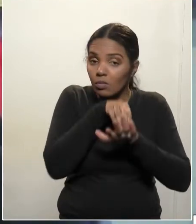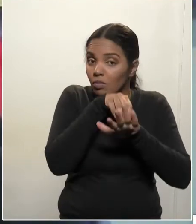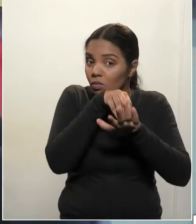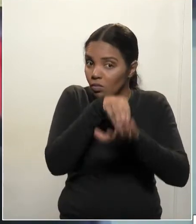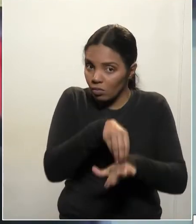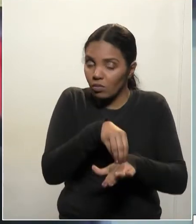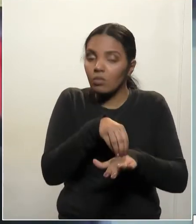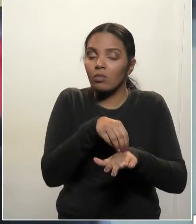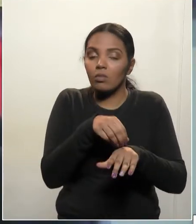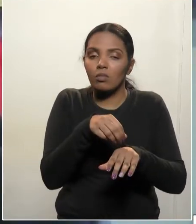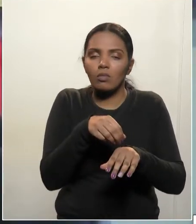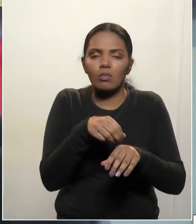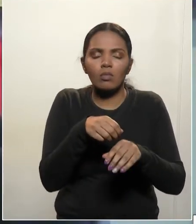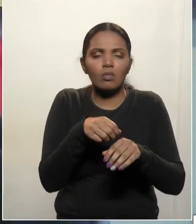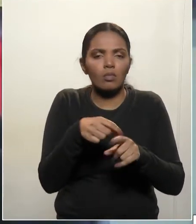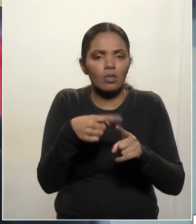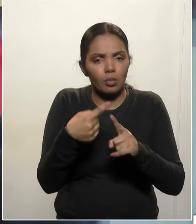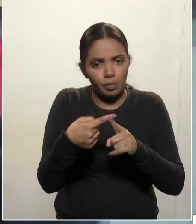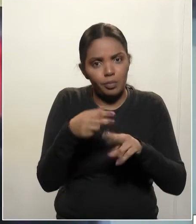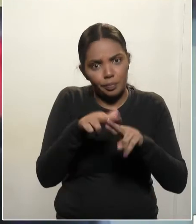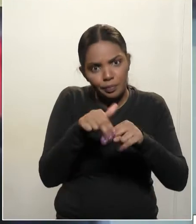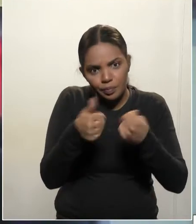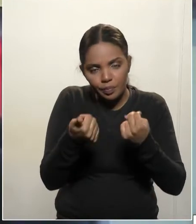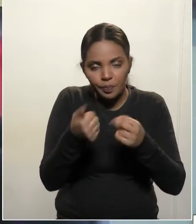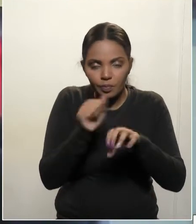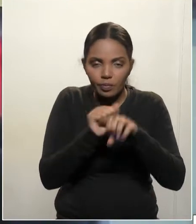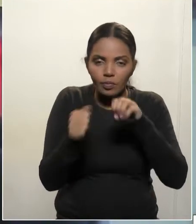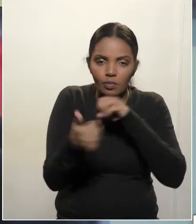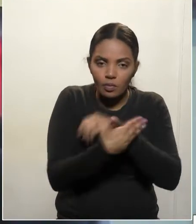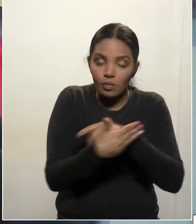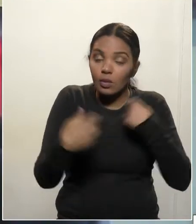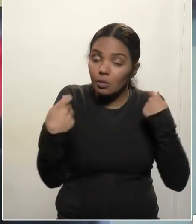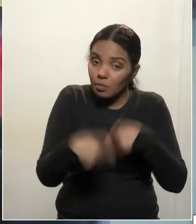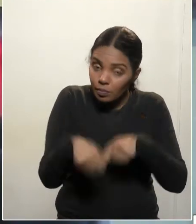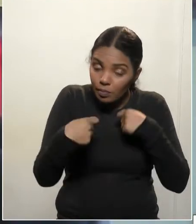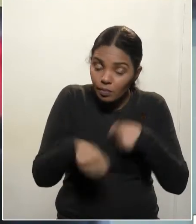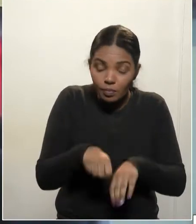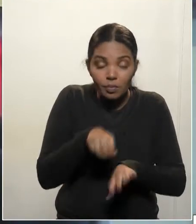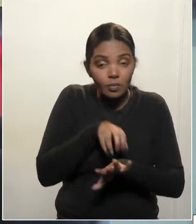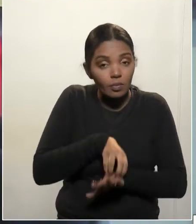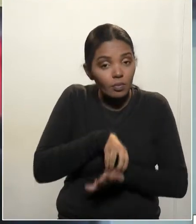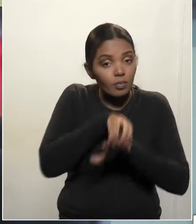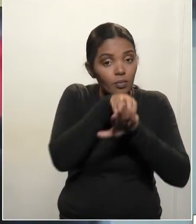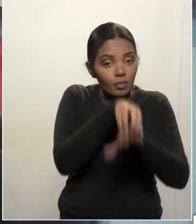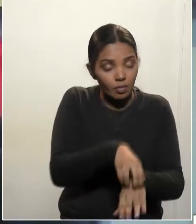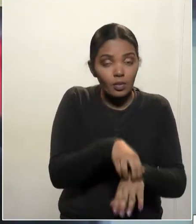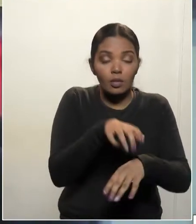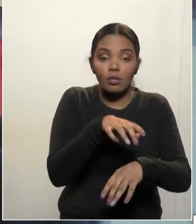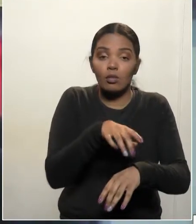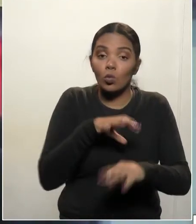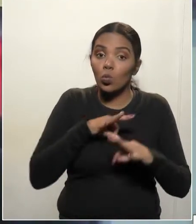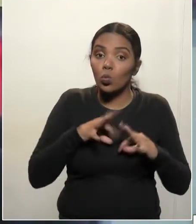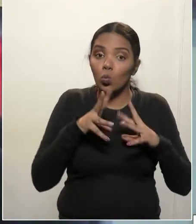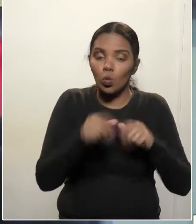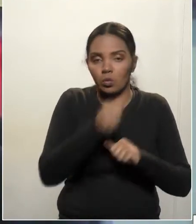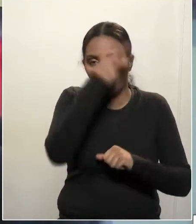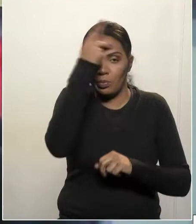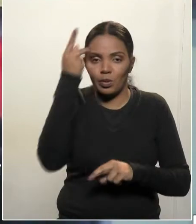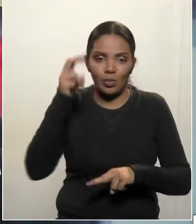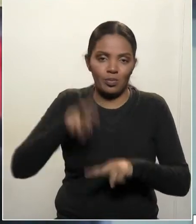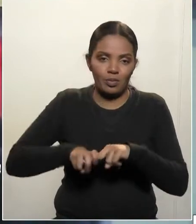à região metropolitana por conta do coronavírus, devem ser transportados de forma a virem todos eles sentados.